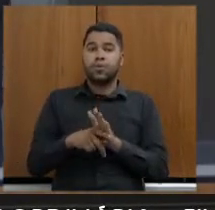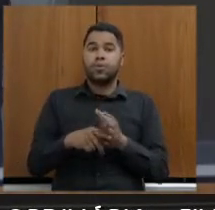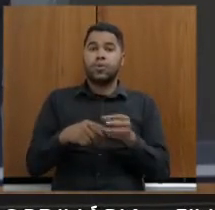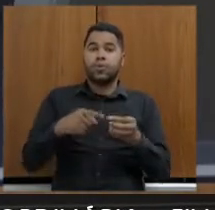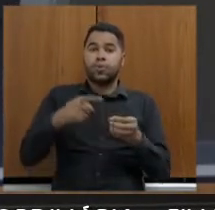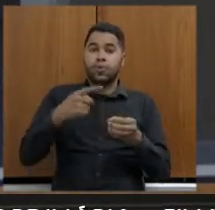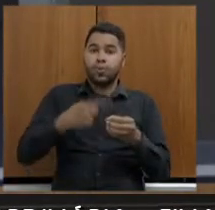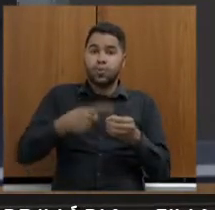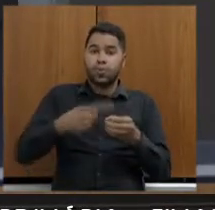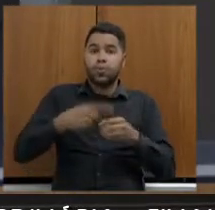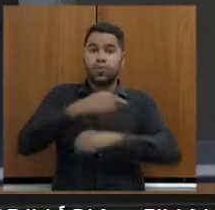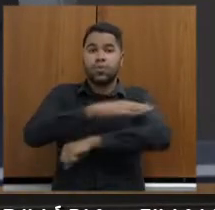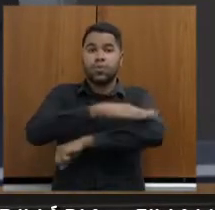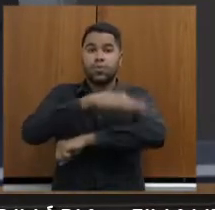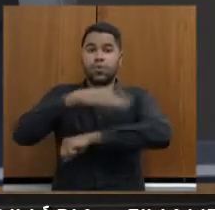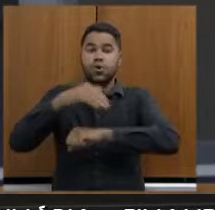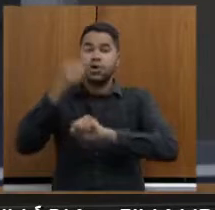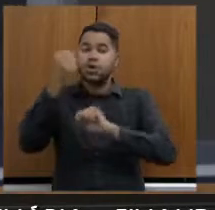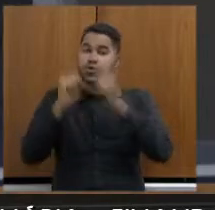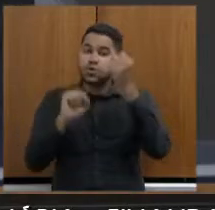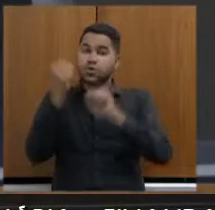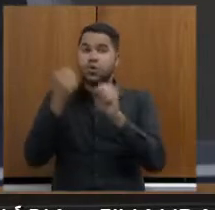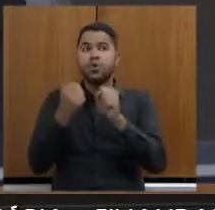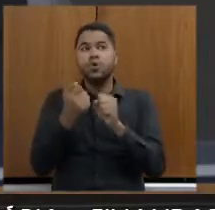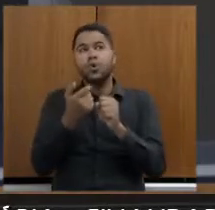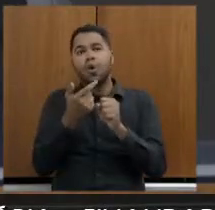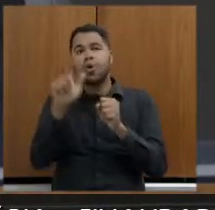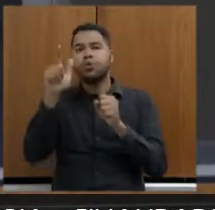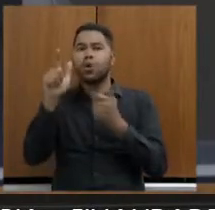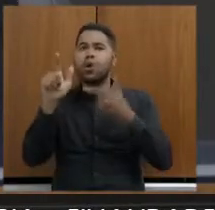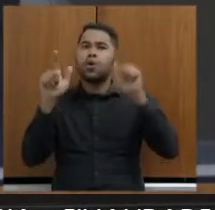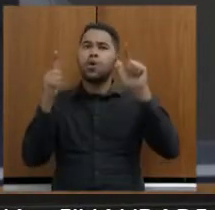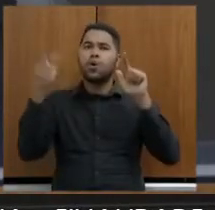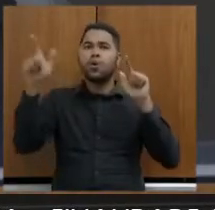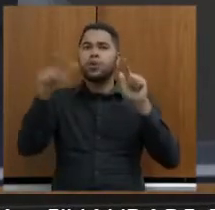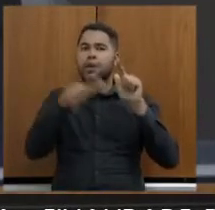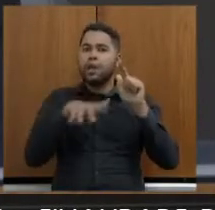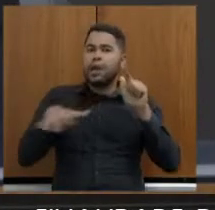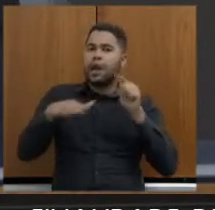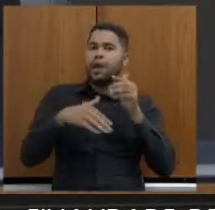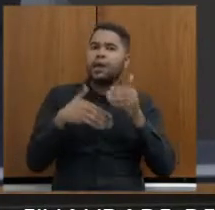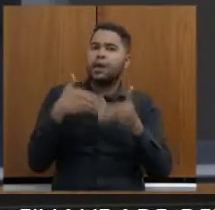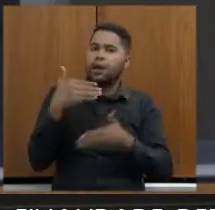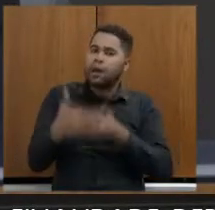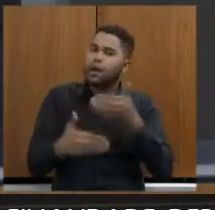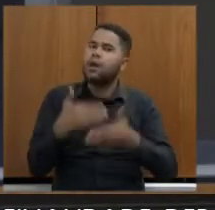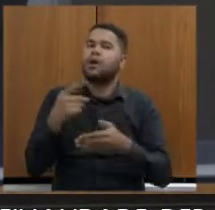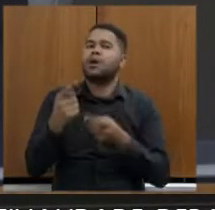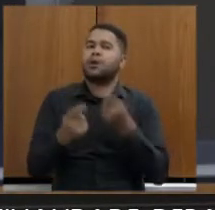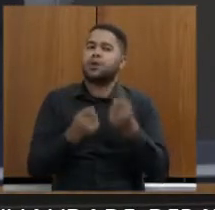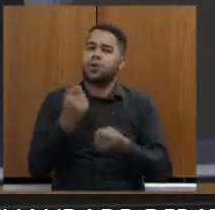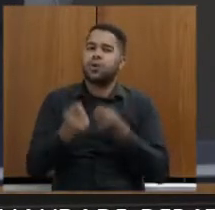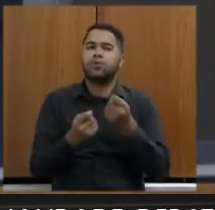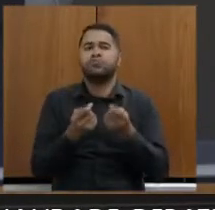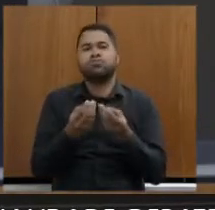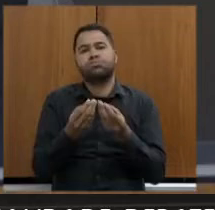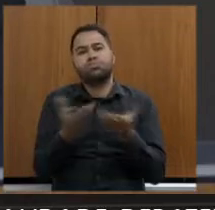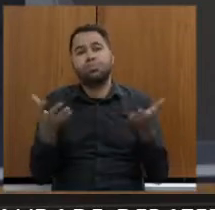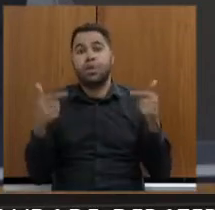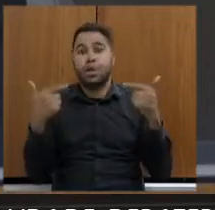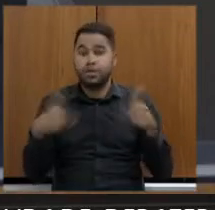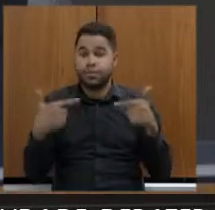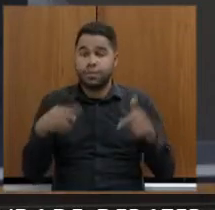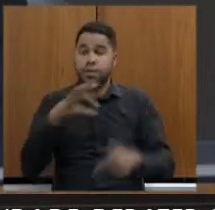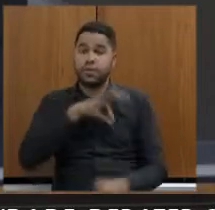Burmadinho, justamente para atrair outras áreas de desenvolvimento econômico para gerar emprego e